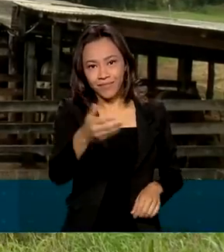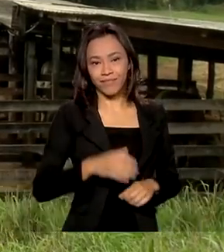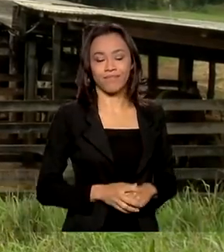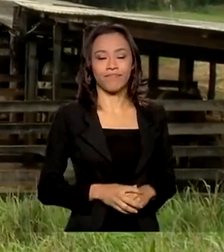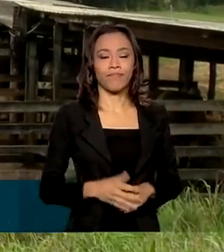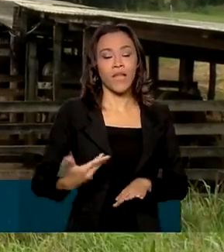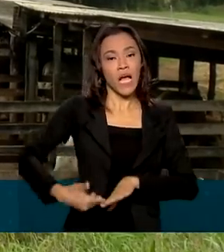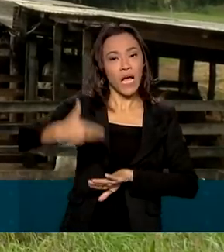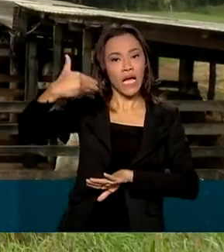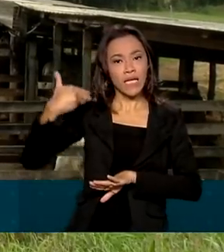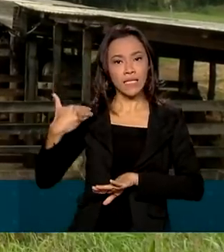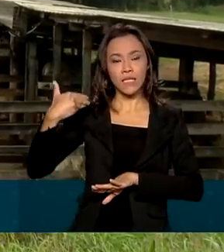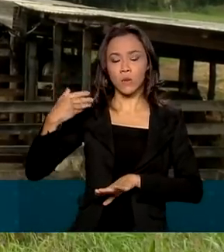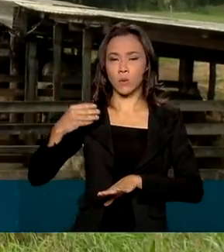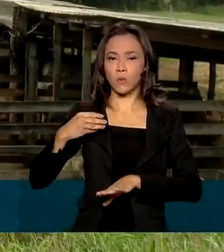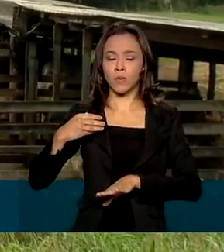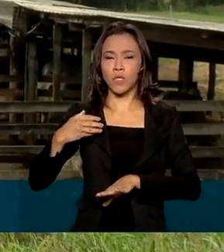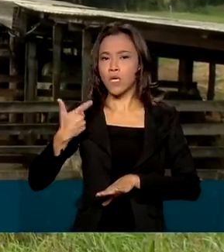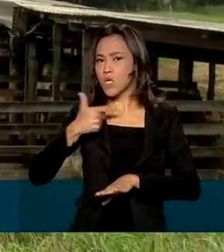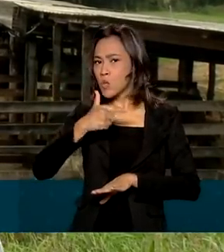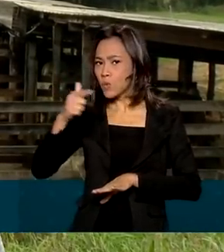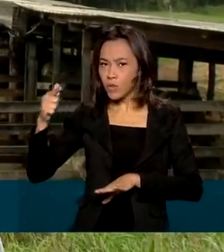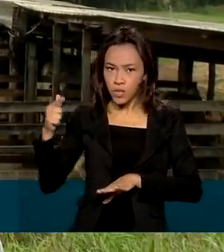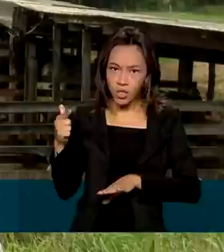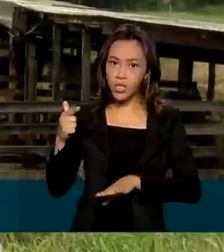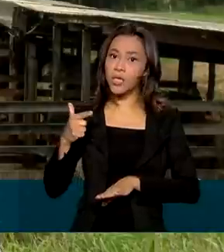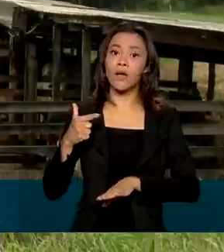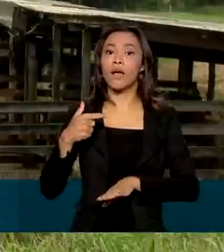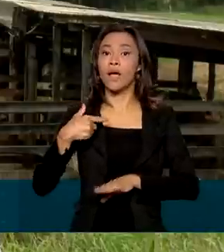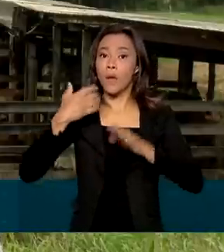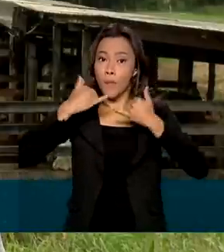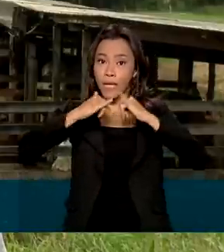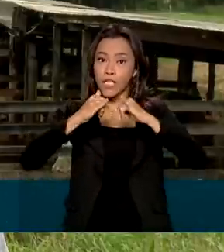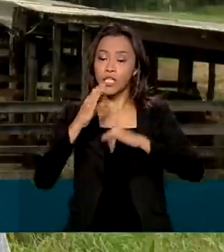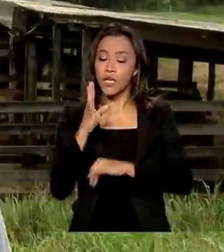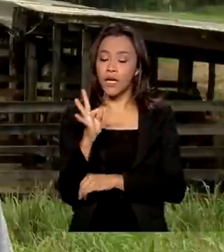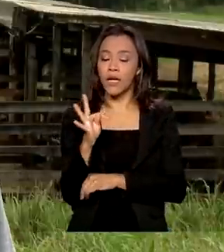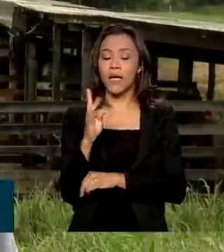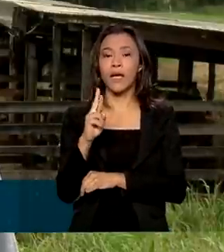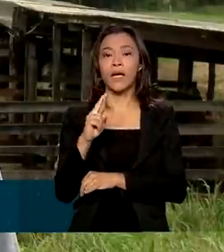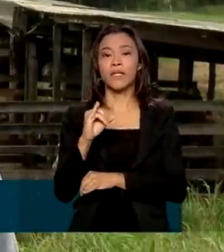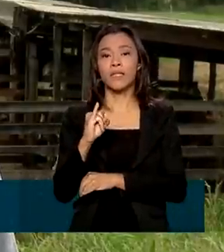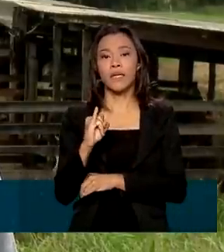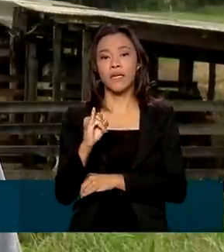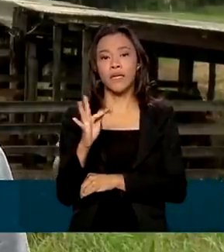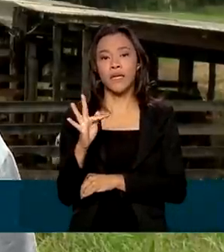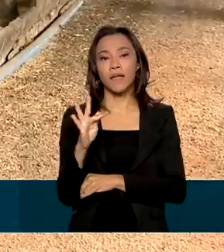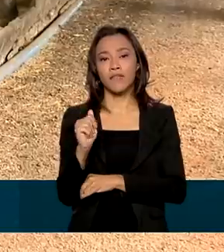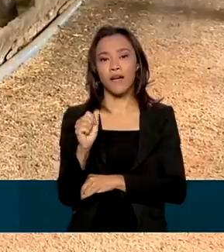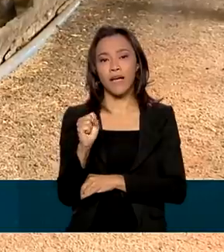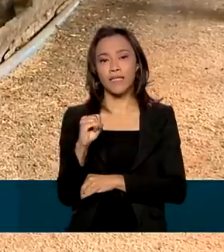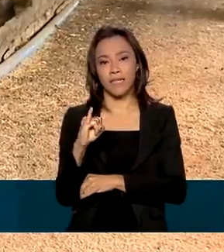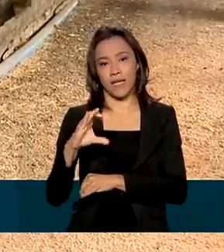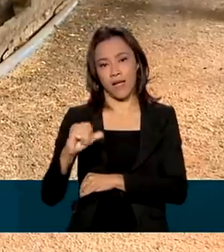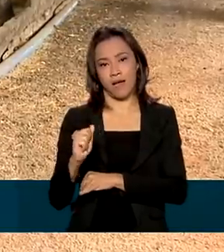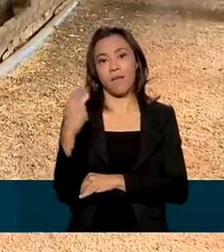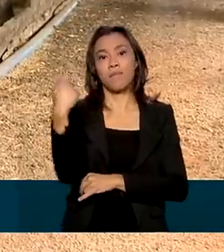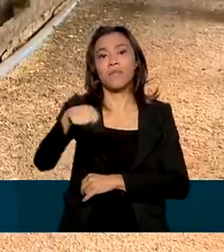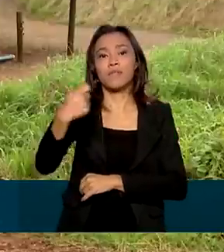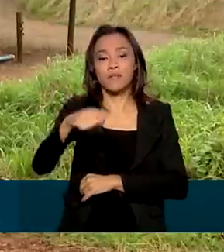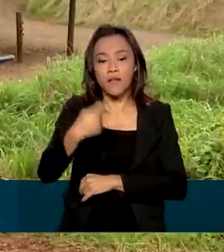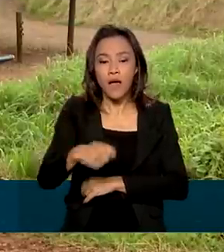tínhamos energia trifásica na propriedade. Então nós tínhamos uma necessidade para a fabricação de ração.